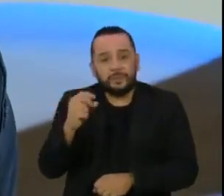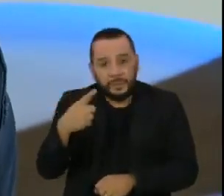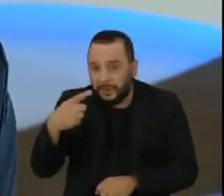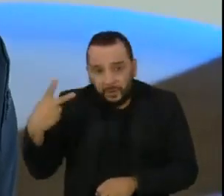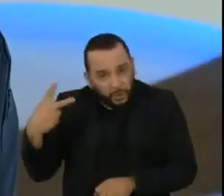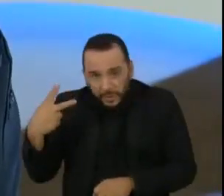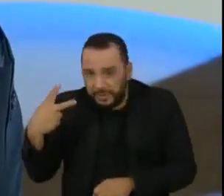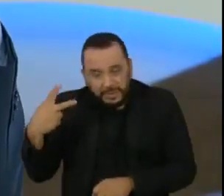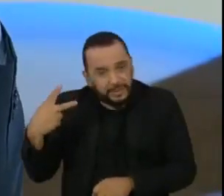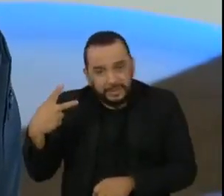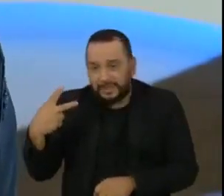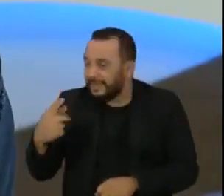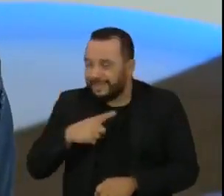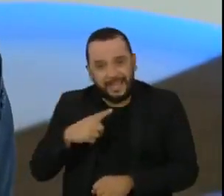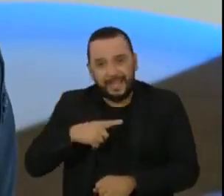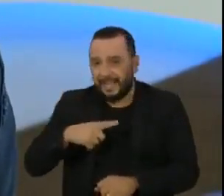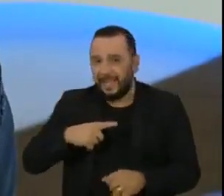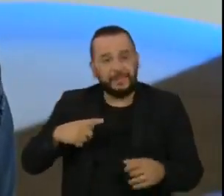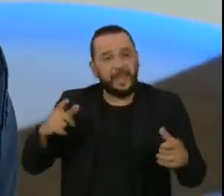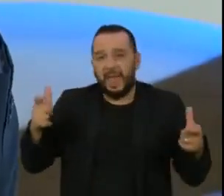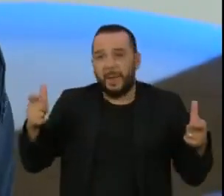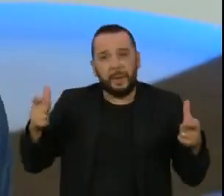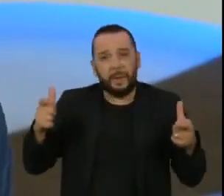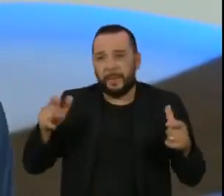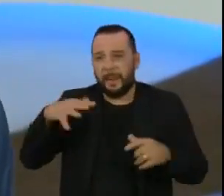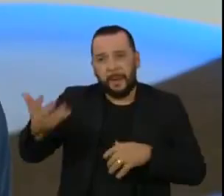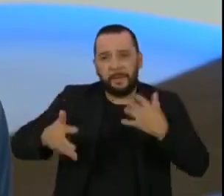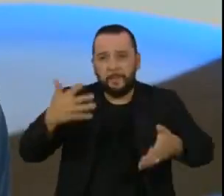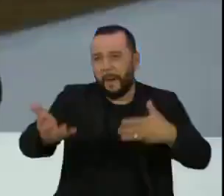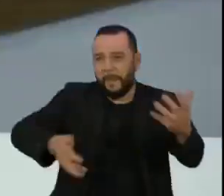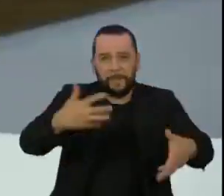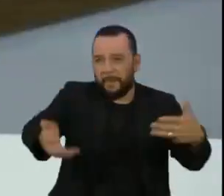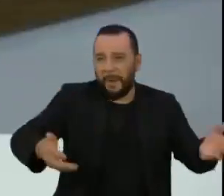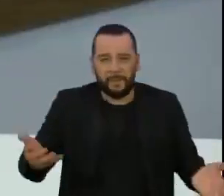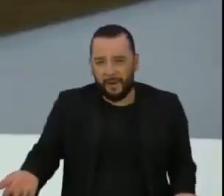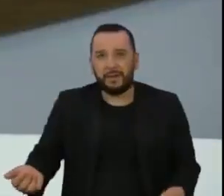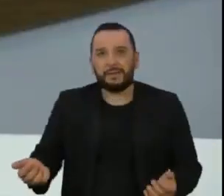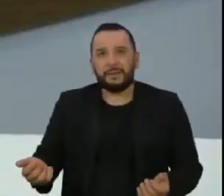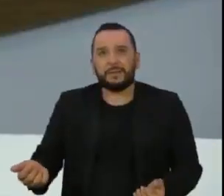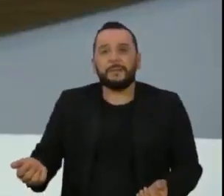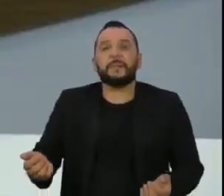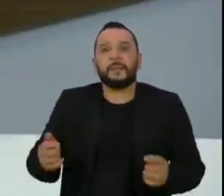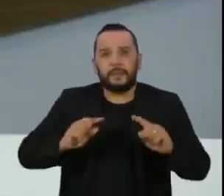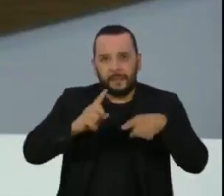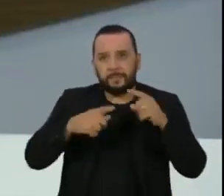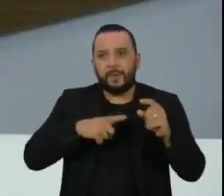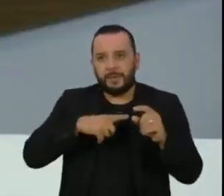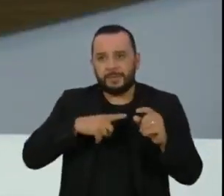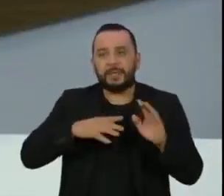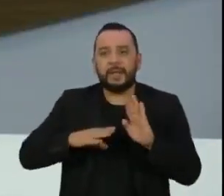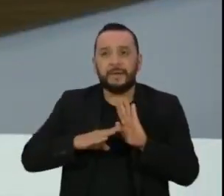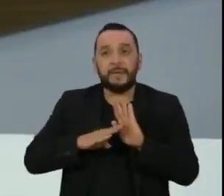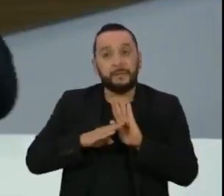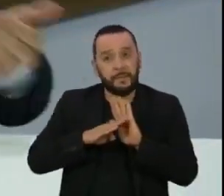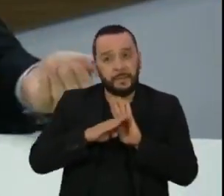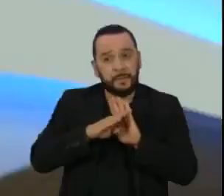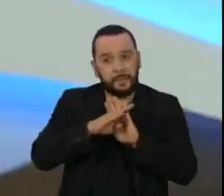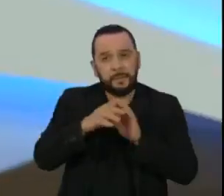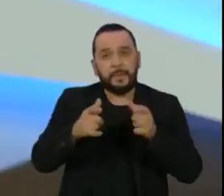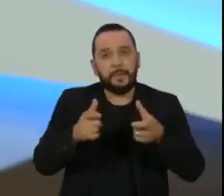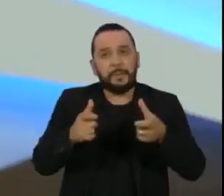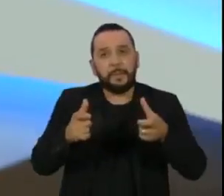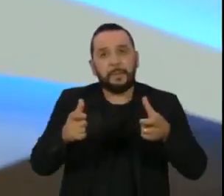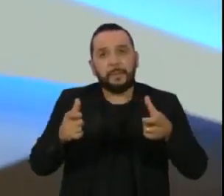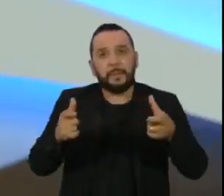raras quedas e sobe direto. Aí deu uma arrancada. Exato. É isso que eu estou perguntando. Mas não estava baixo, não. Não muito alto.